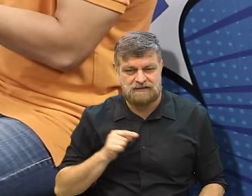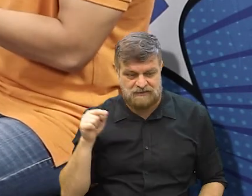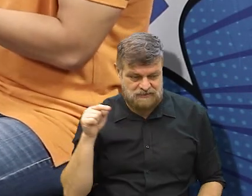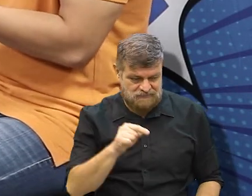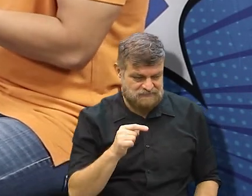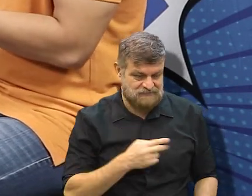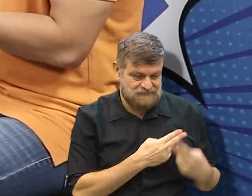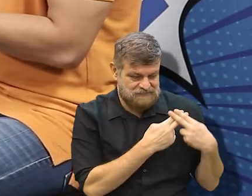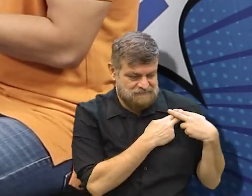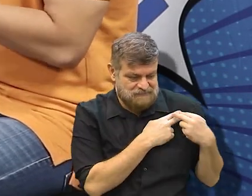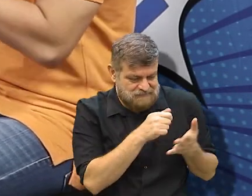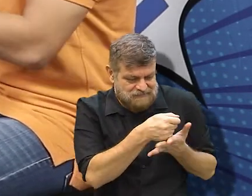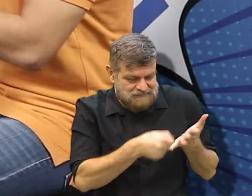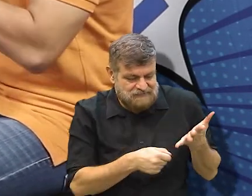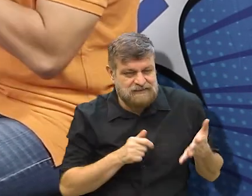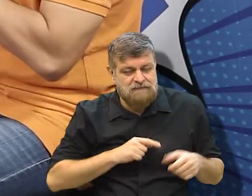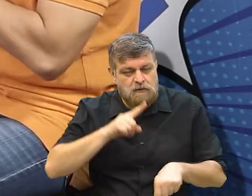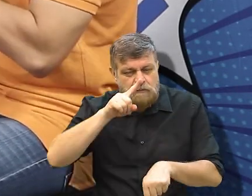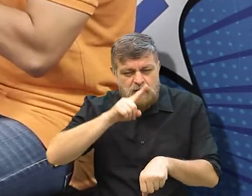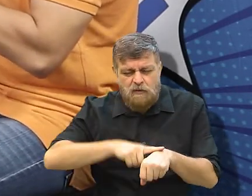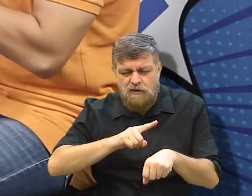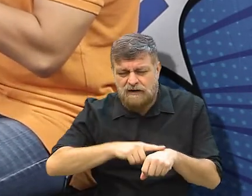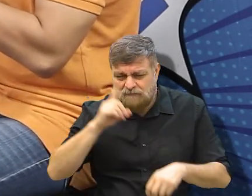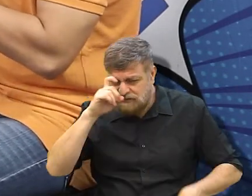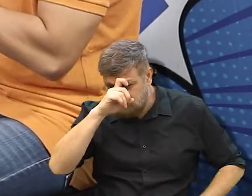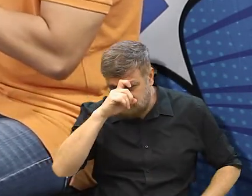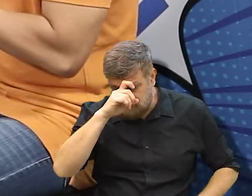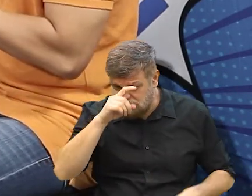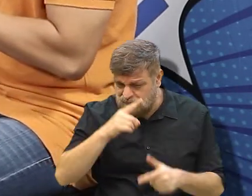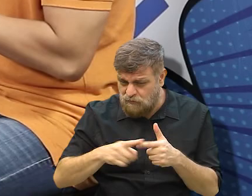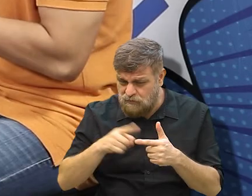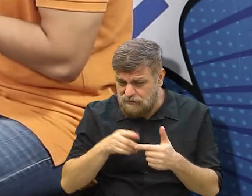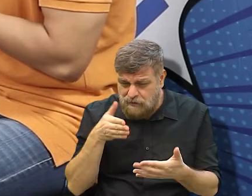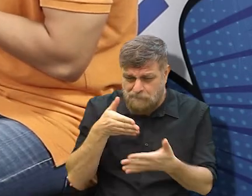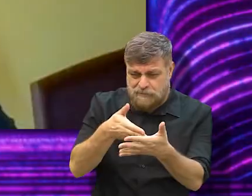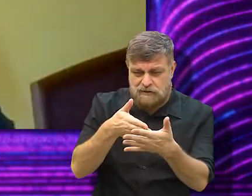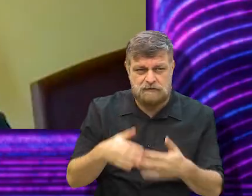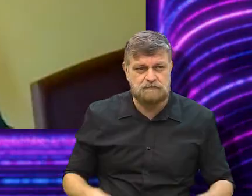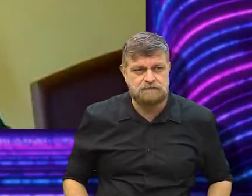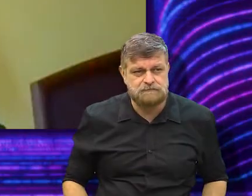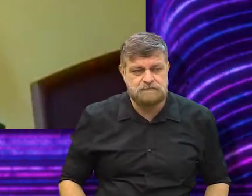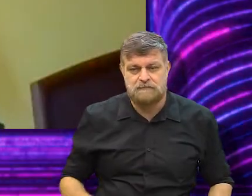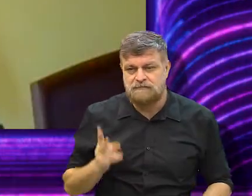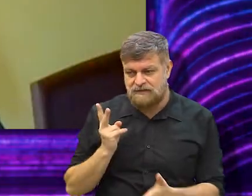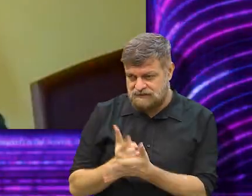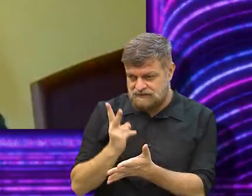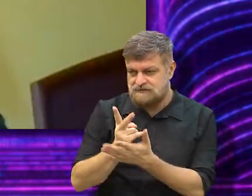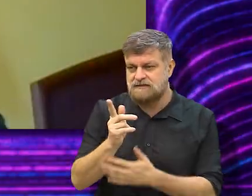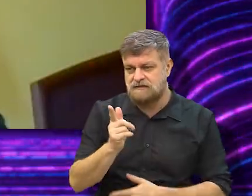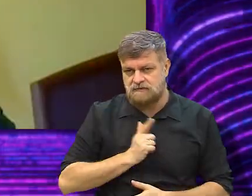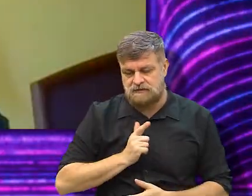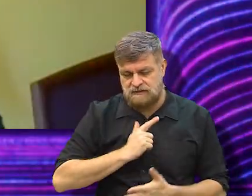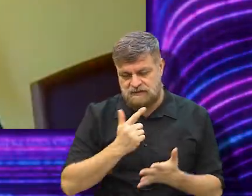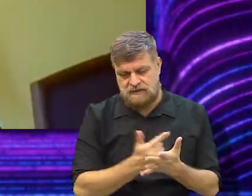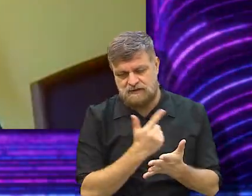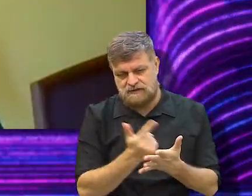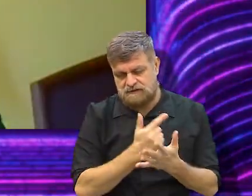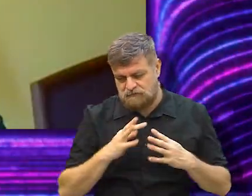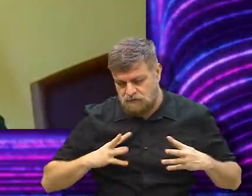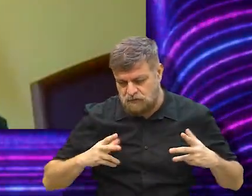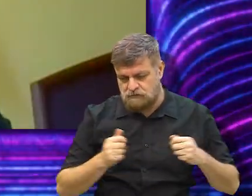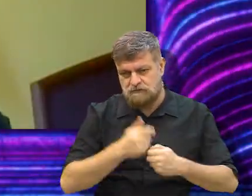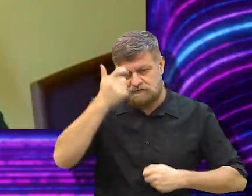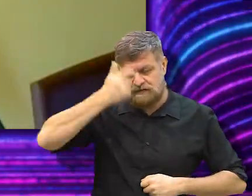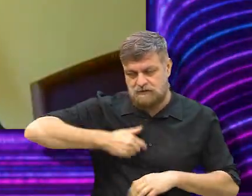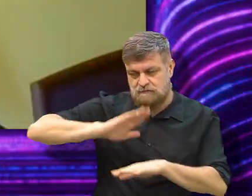Por conta de uma situação que você criou. Teve algum momento de... alguma problemática? Acho que sempre tem, Michel? Acho que em todos os